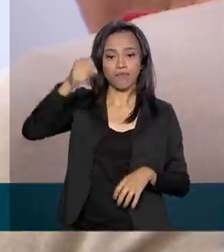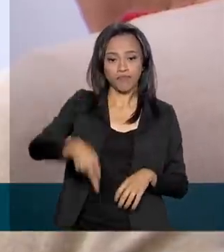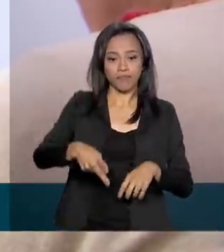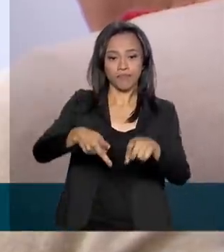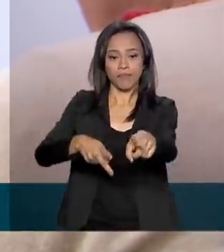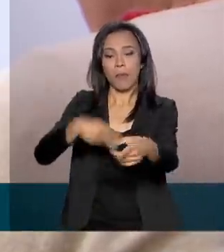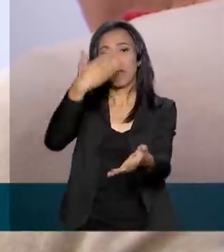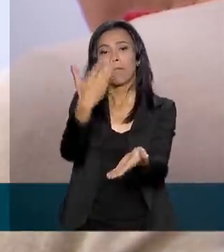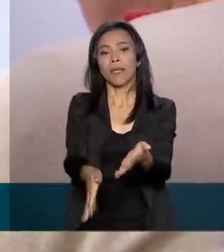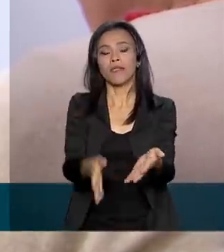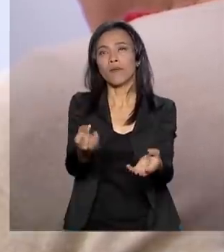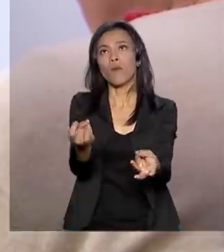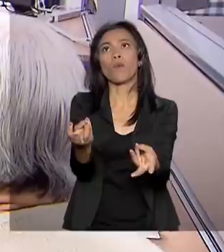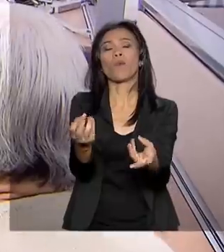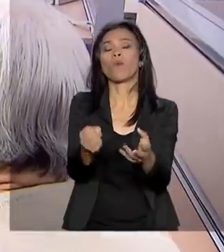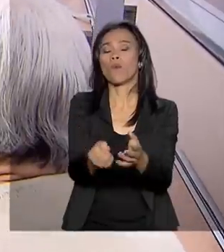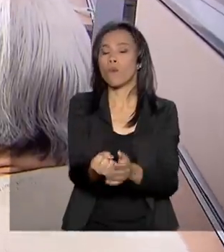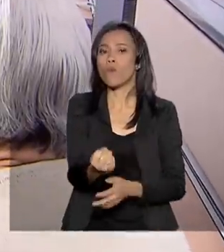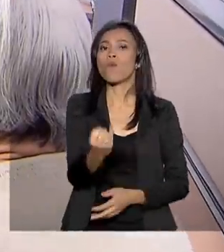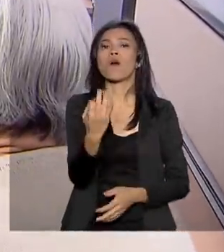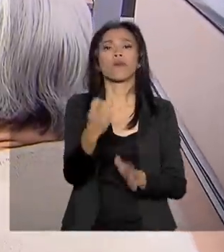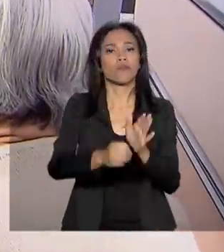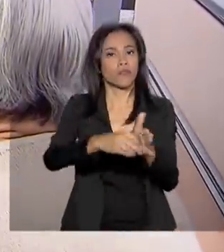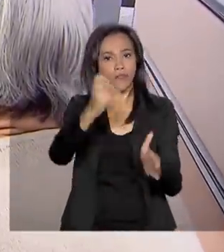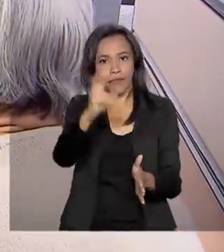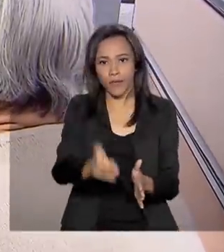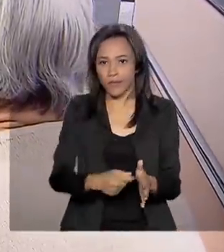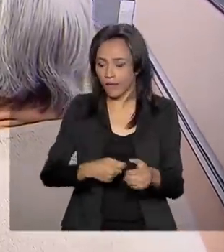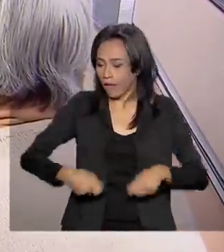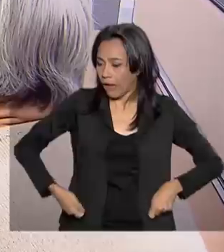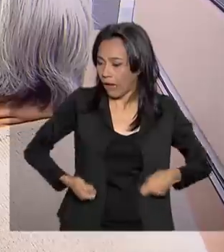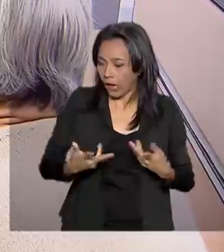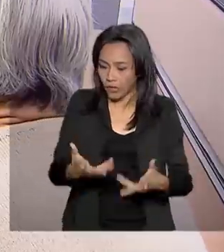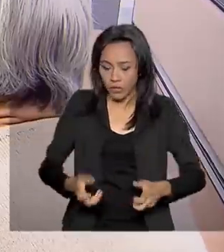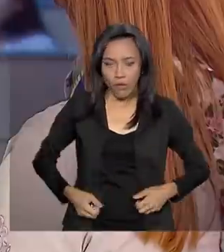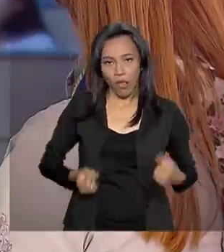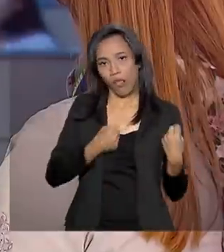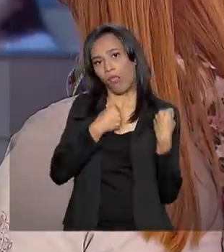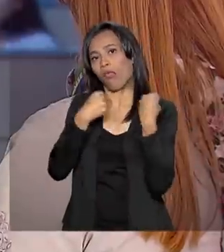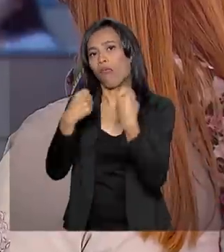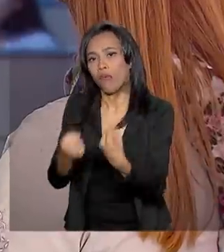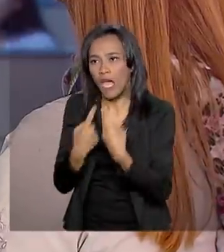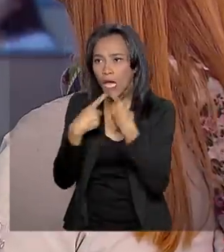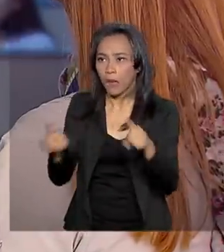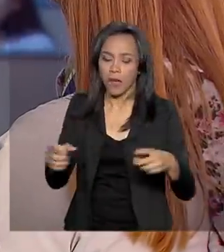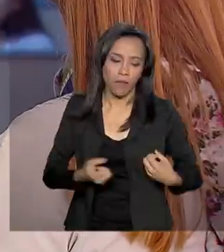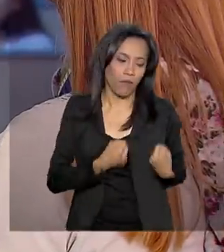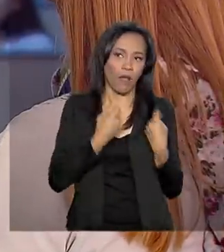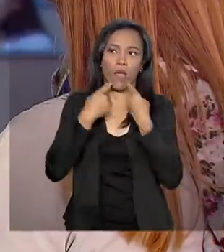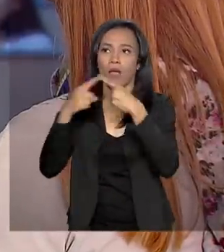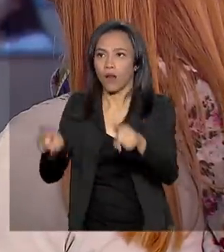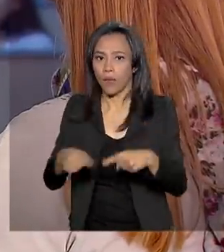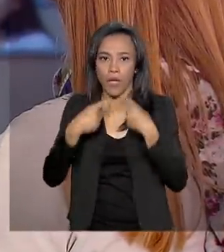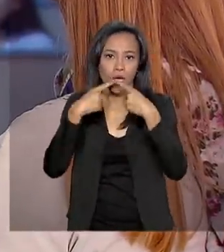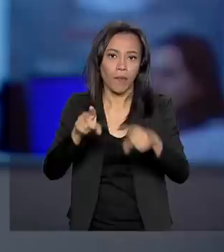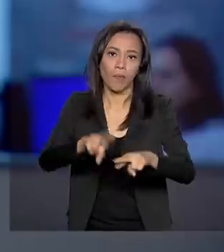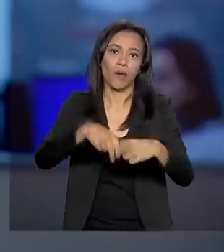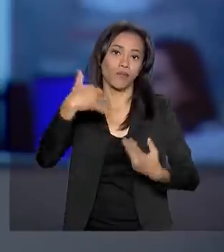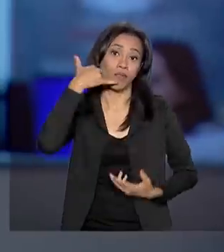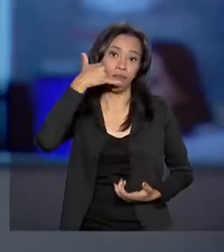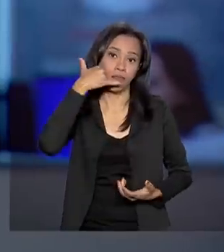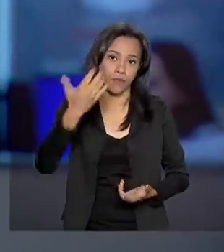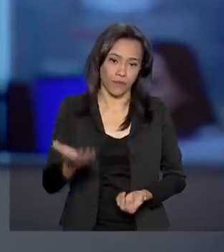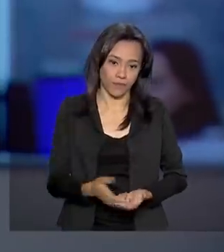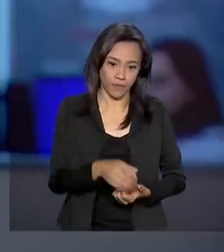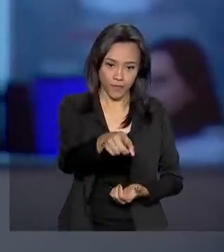a conta de quantas vezes já gastou com transporte para vir ao Procon reclamar de uma operadora de telefonia. Eu